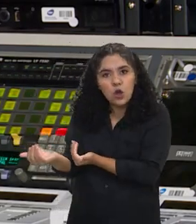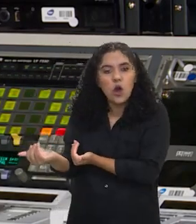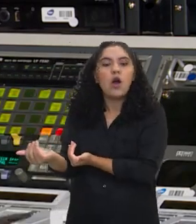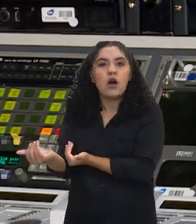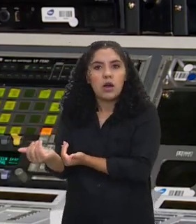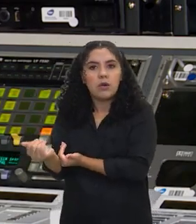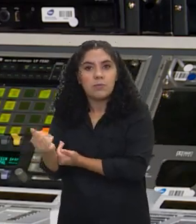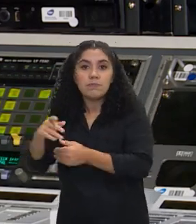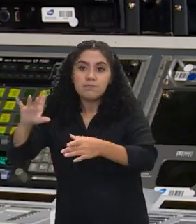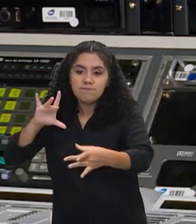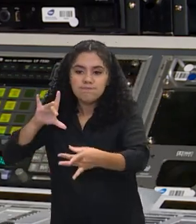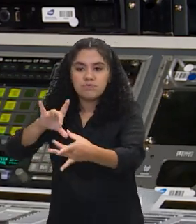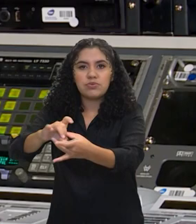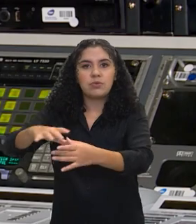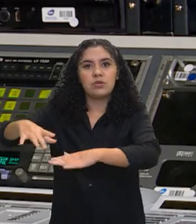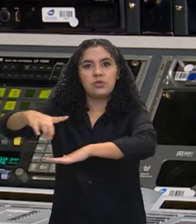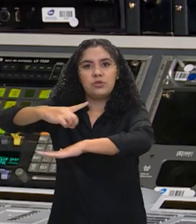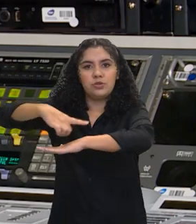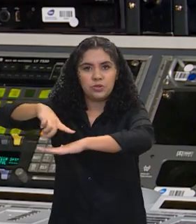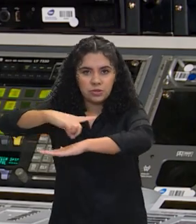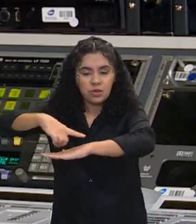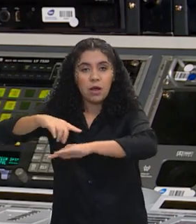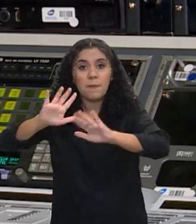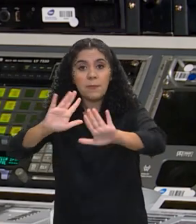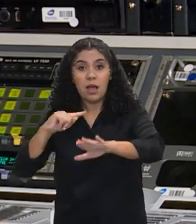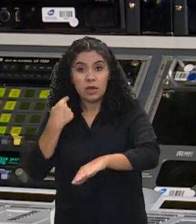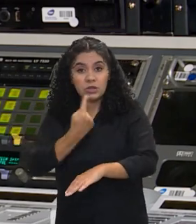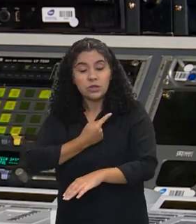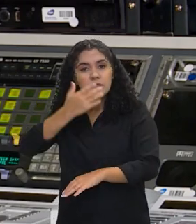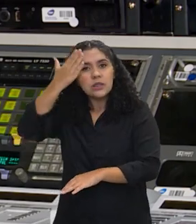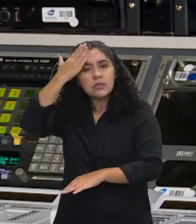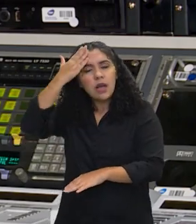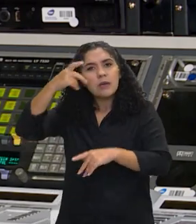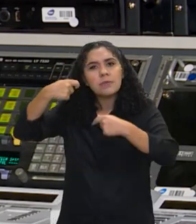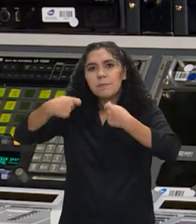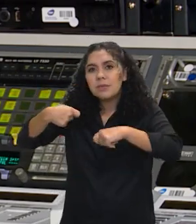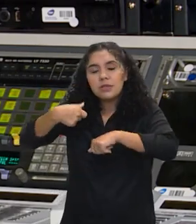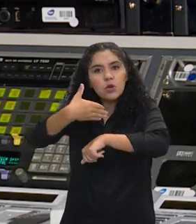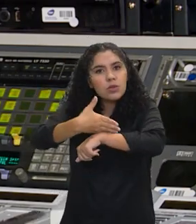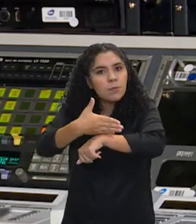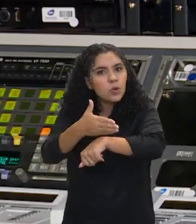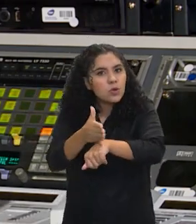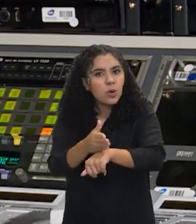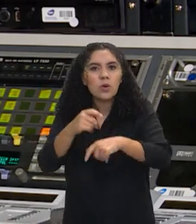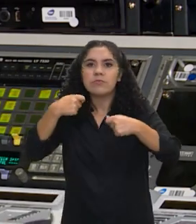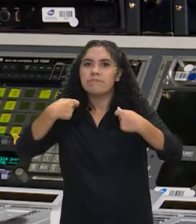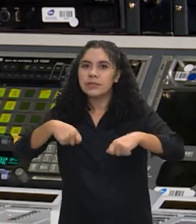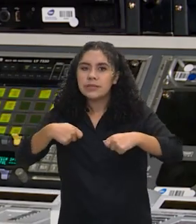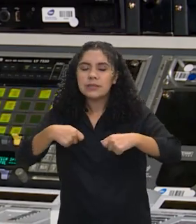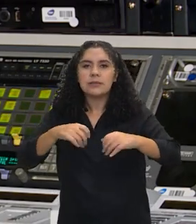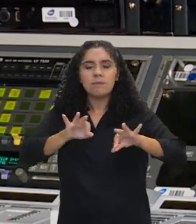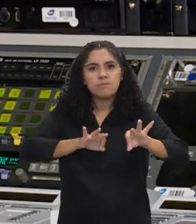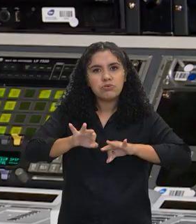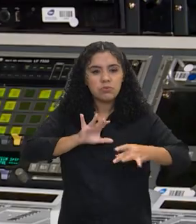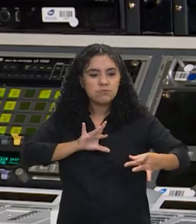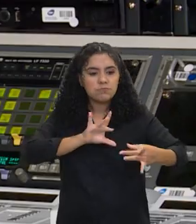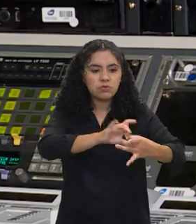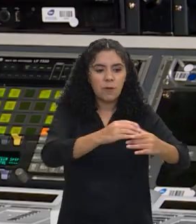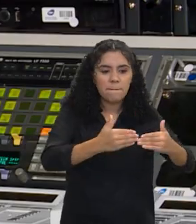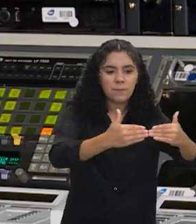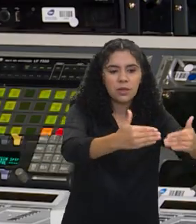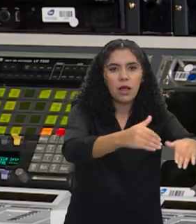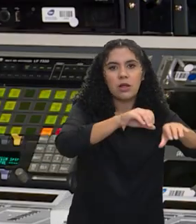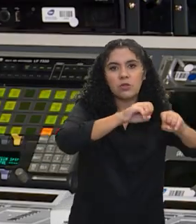para o ambiente digital. E a gente sabe que isso precisa ser pensado o tempo inteiro em parceria com o MEC, com o Ministério de Direitos